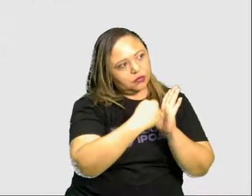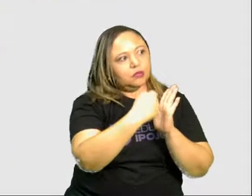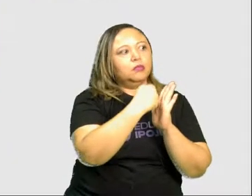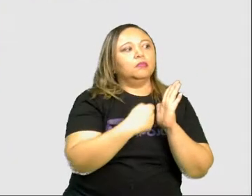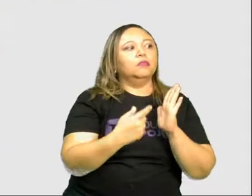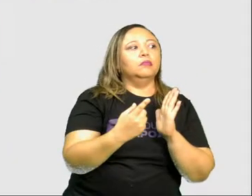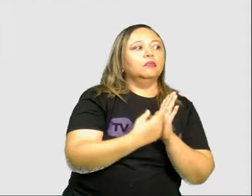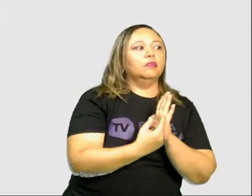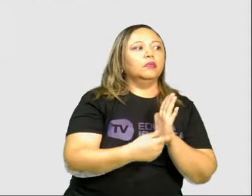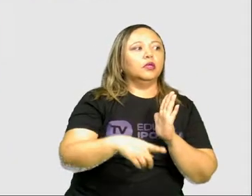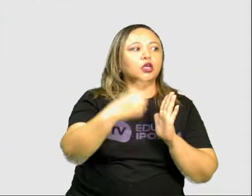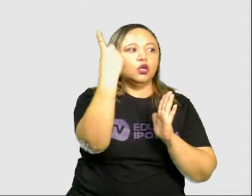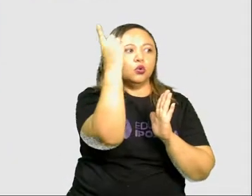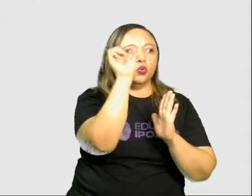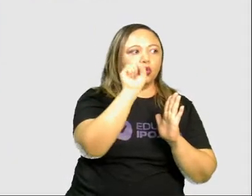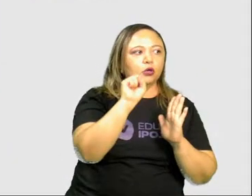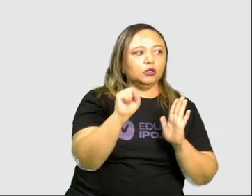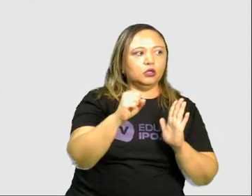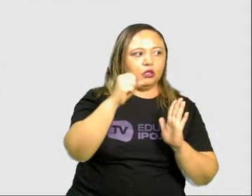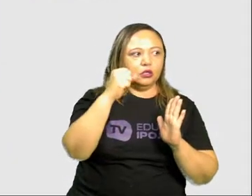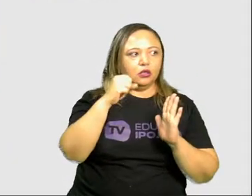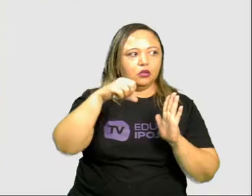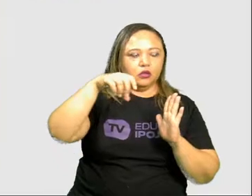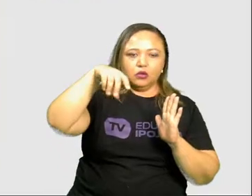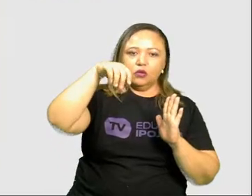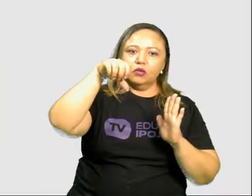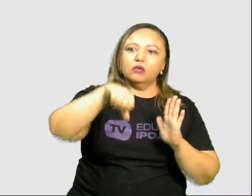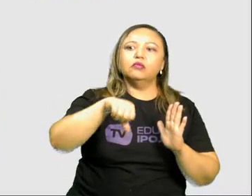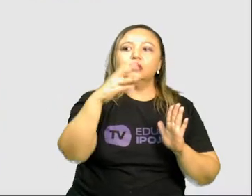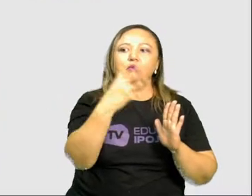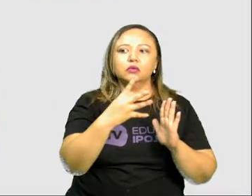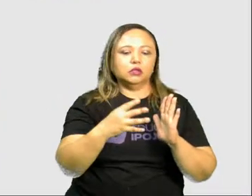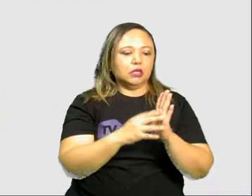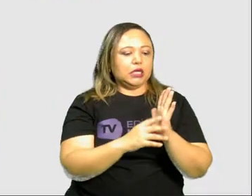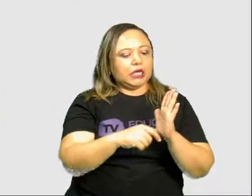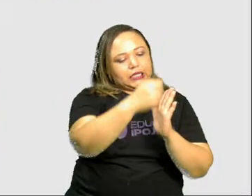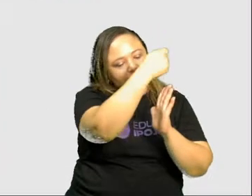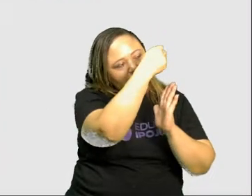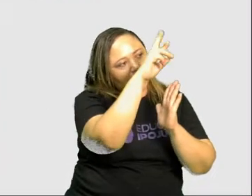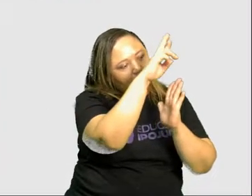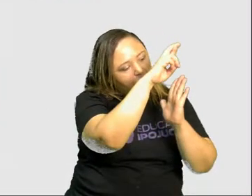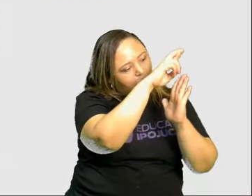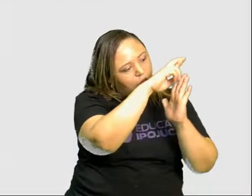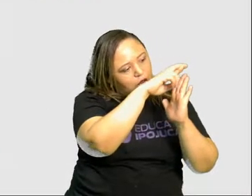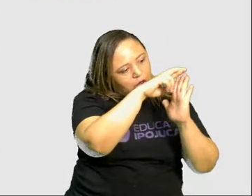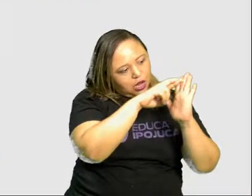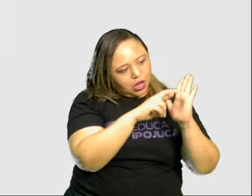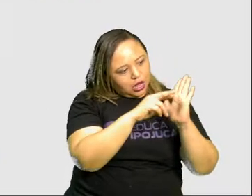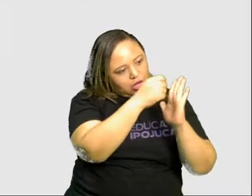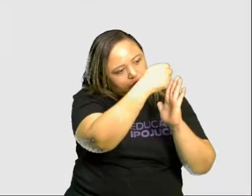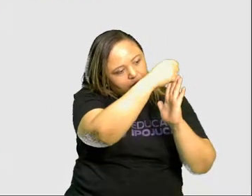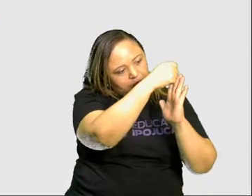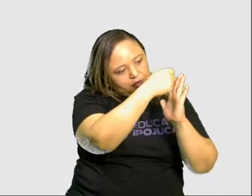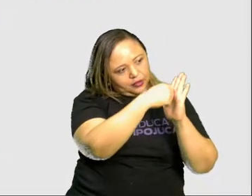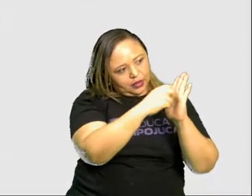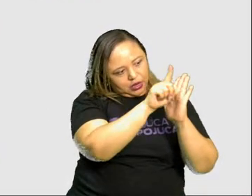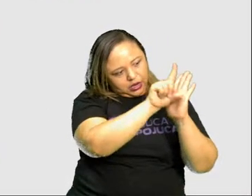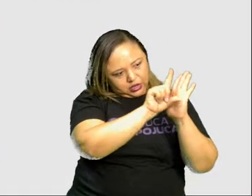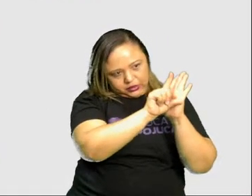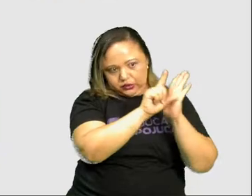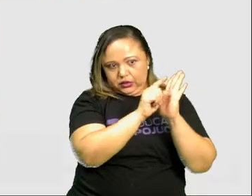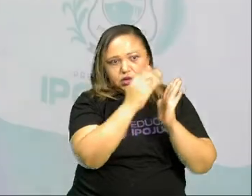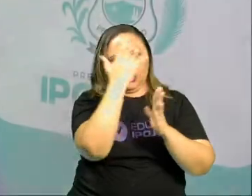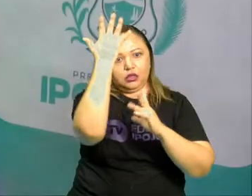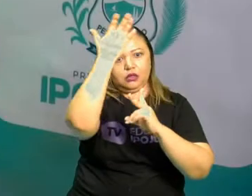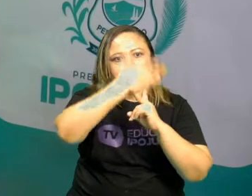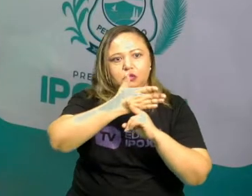Portugal e Espanha. Esse tratado dividia as terras da América do Sul entre dois países, entre